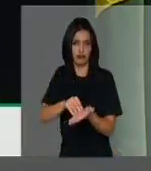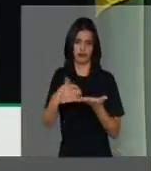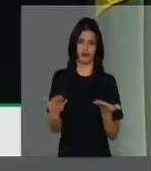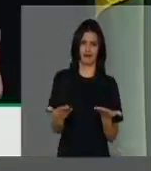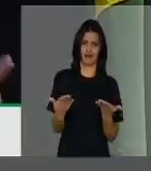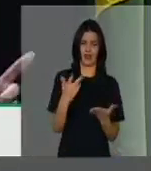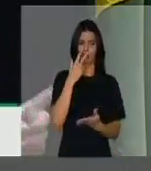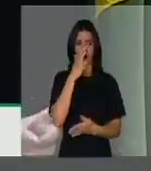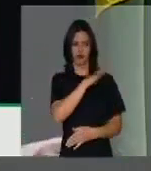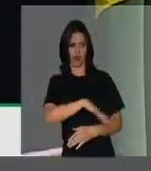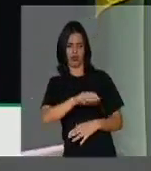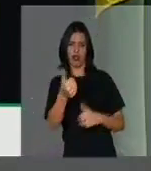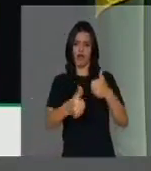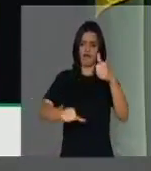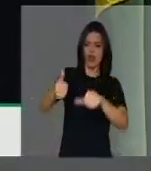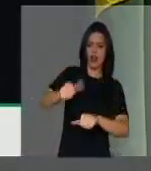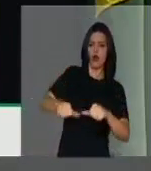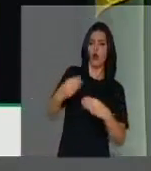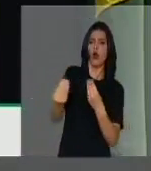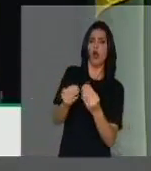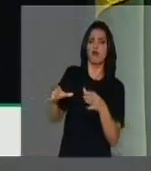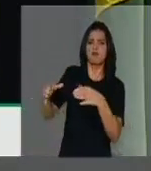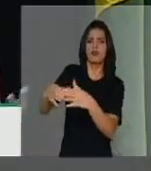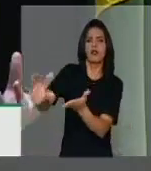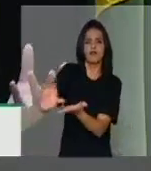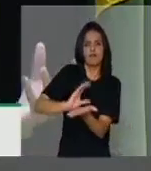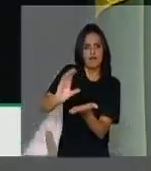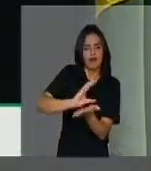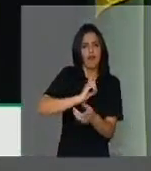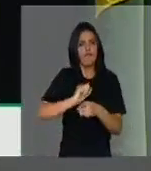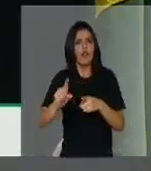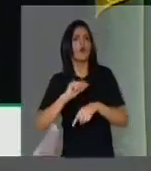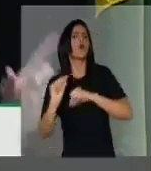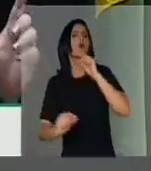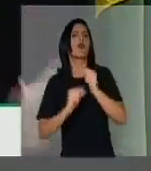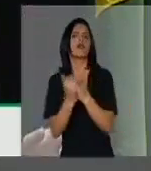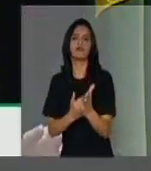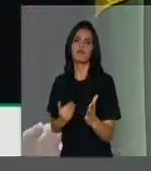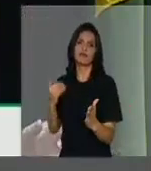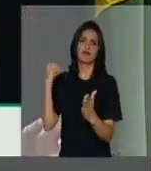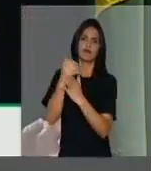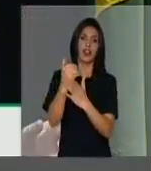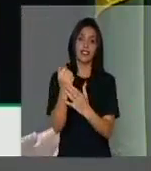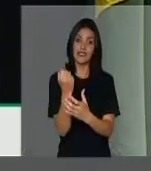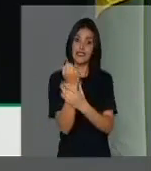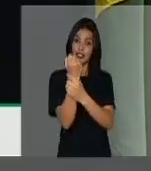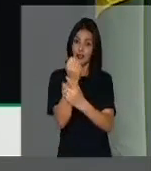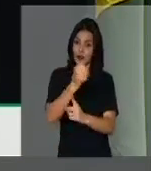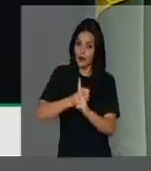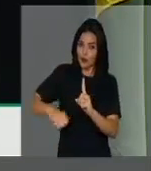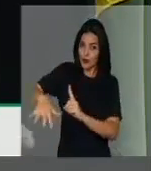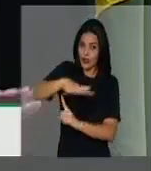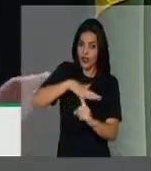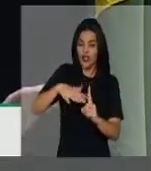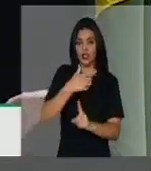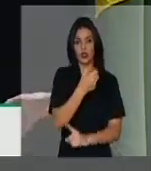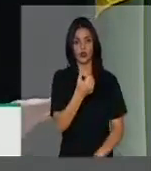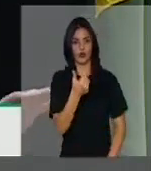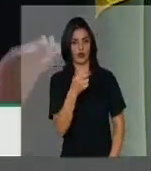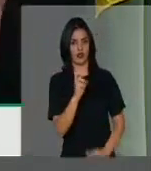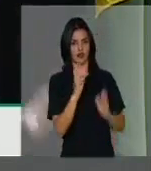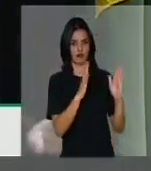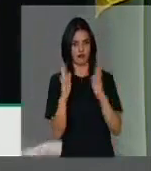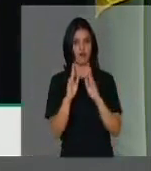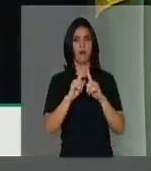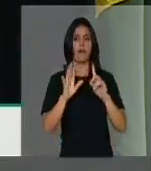do conjunto de fontes de financiamento que demonstram um saldo na Seguridade no ano de 2015, mas eles partem do